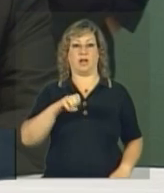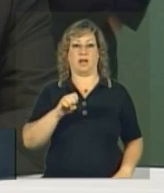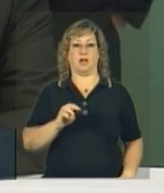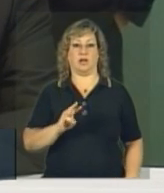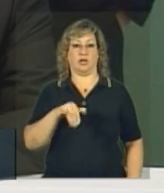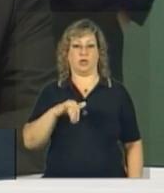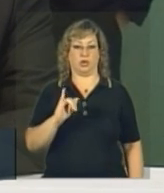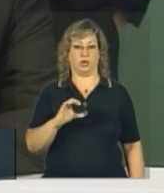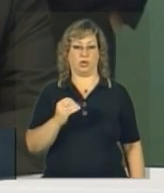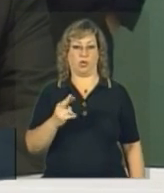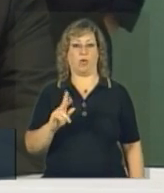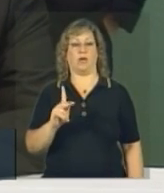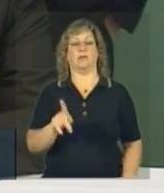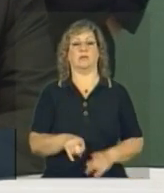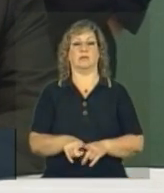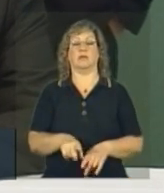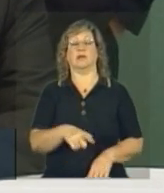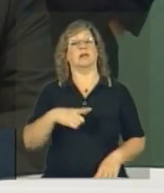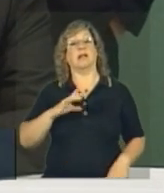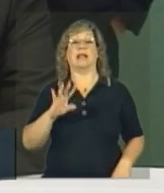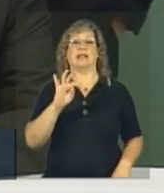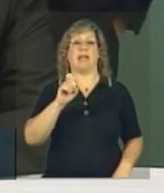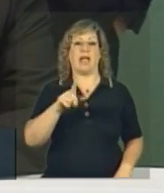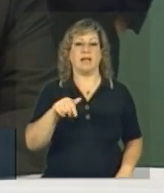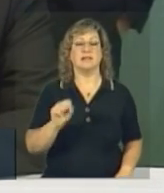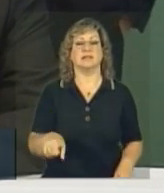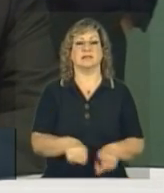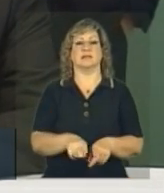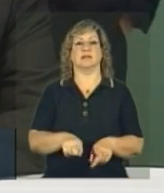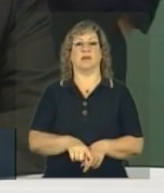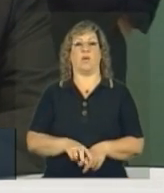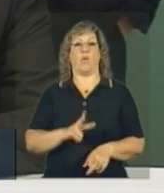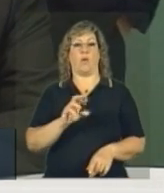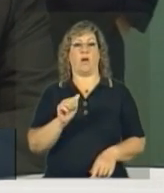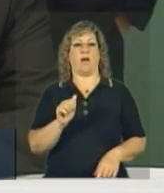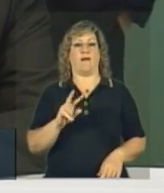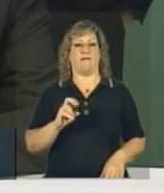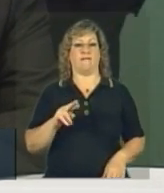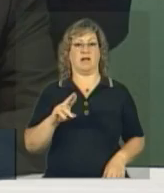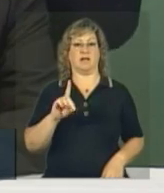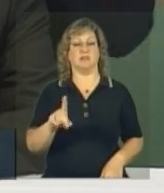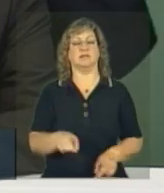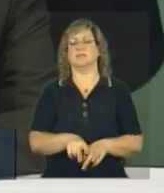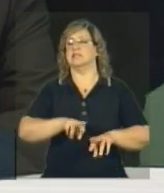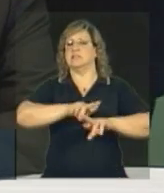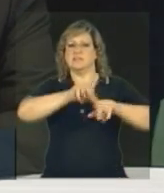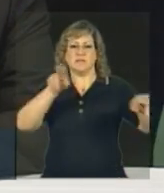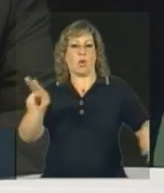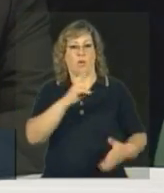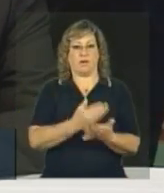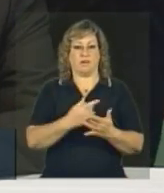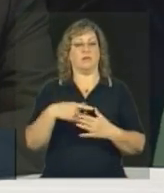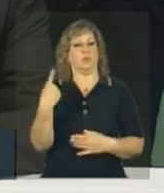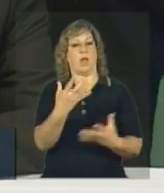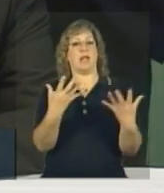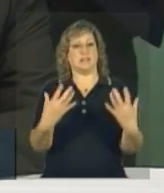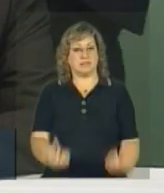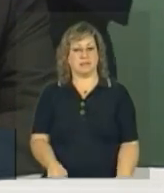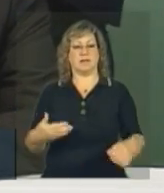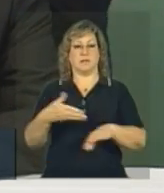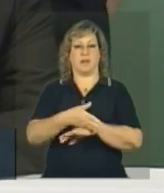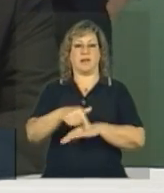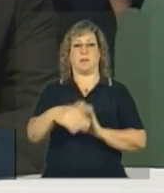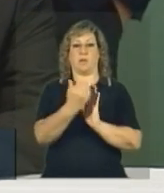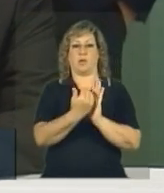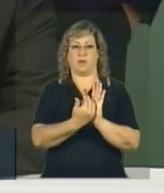Texas, AM, enfim, Harvard, enfim, todas elas que aceitaram participar do